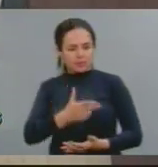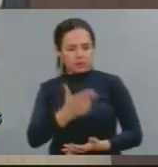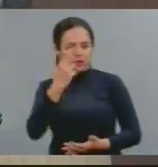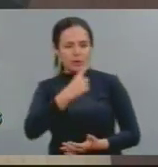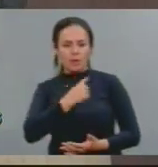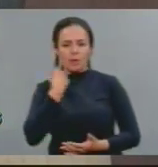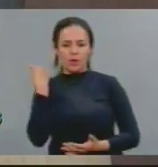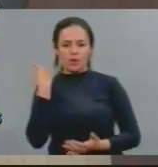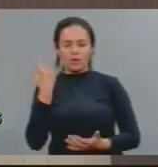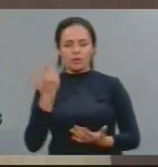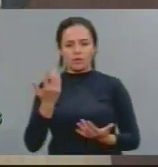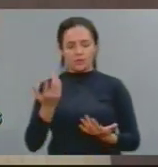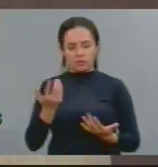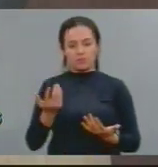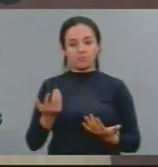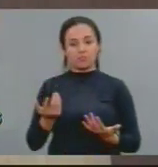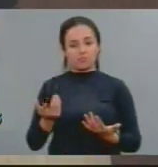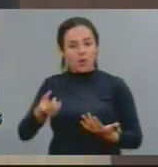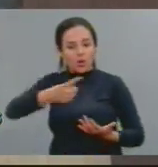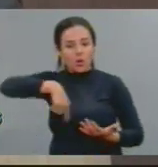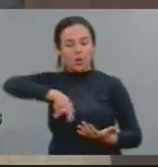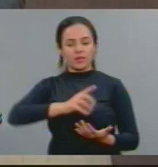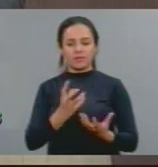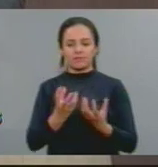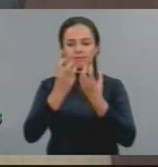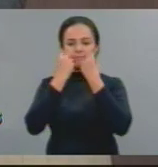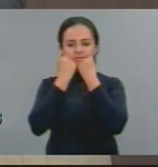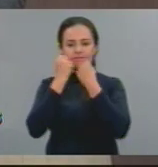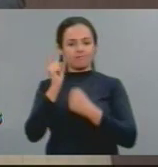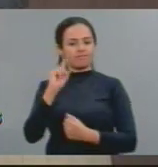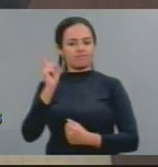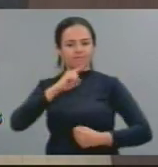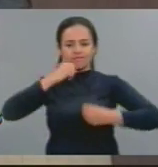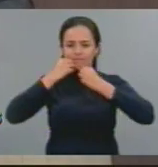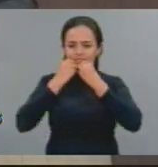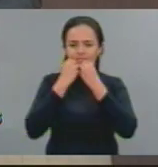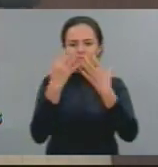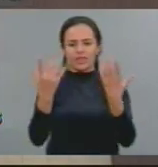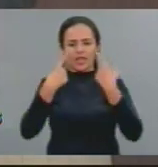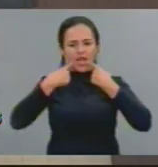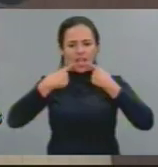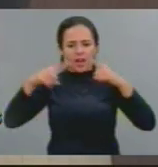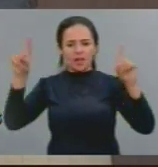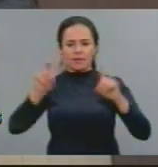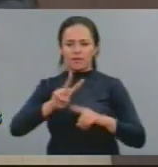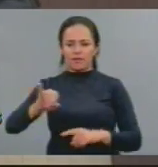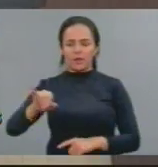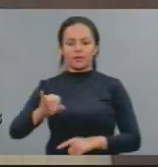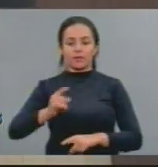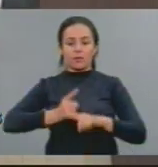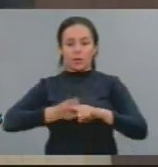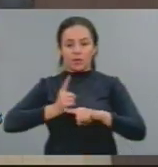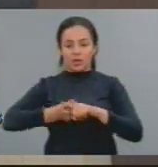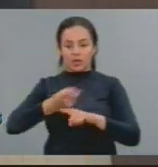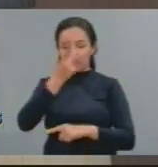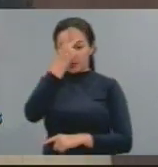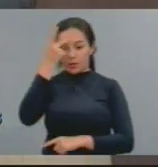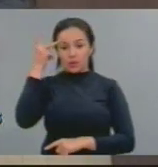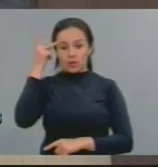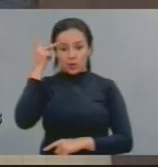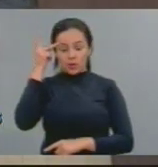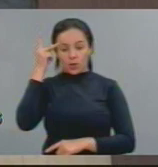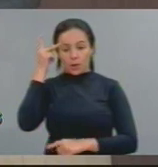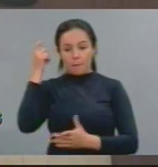obviamente, continuará, mas nós queremos sobretudo que aqueles covardes que contrataram